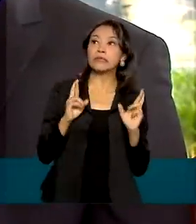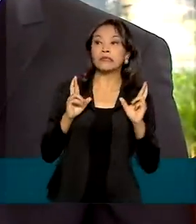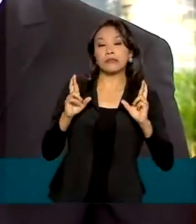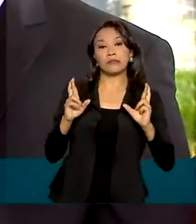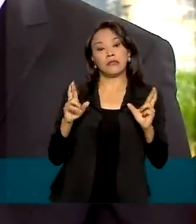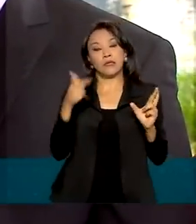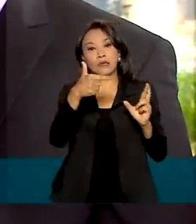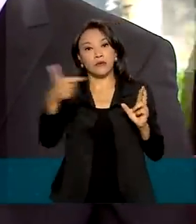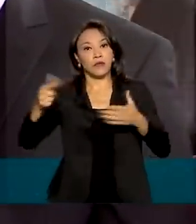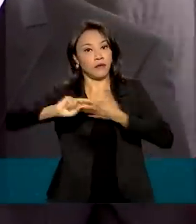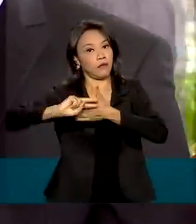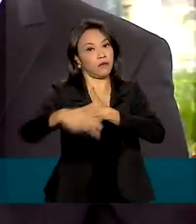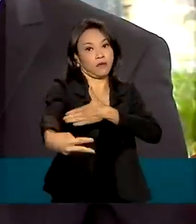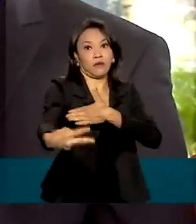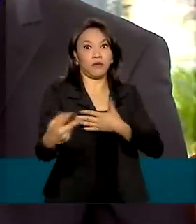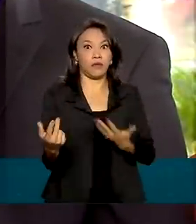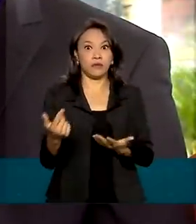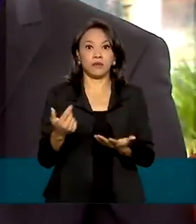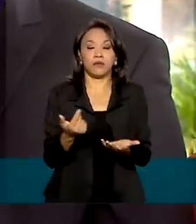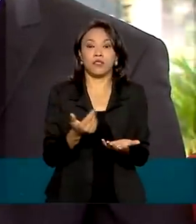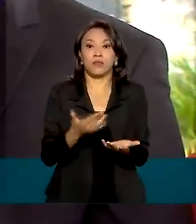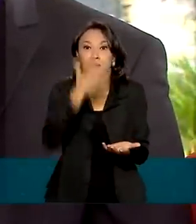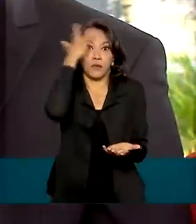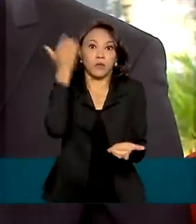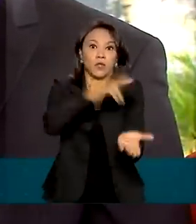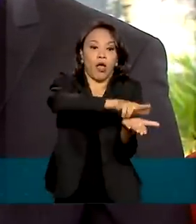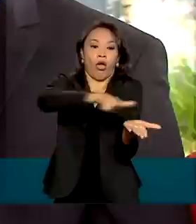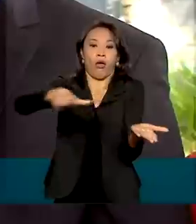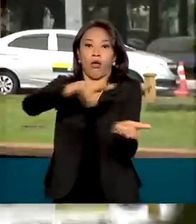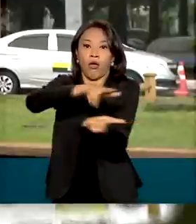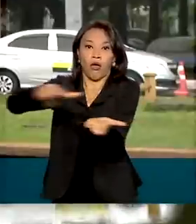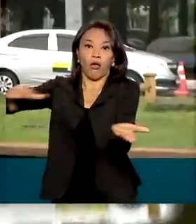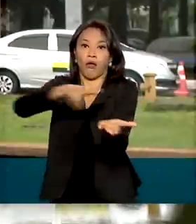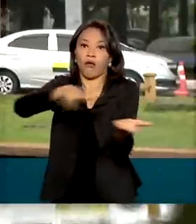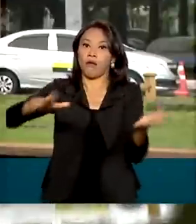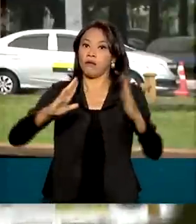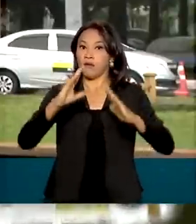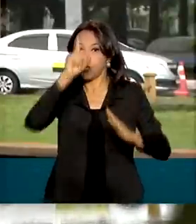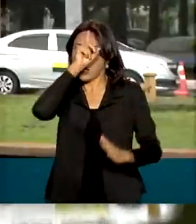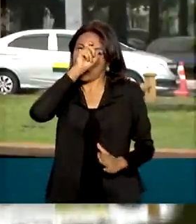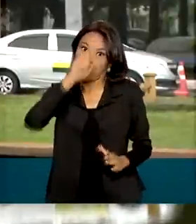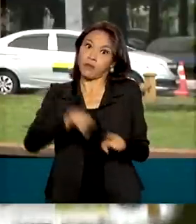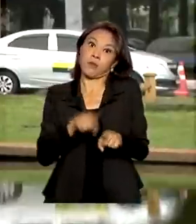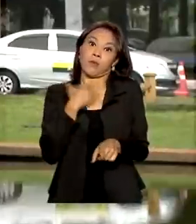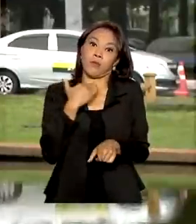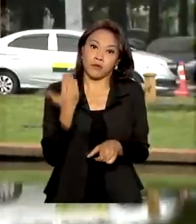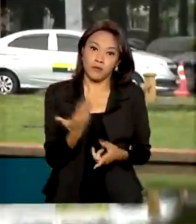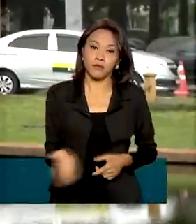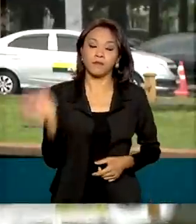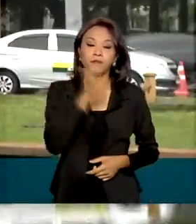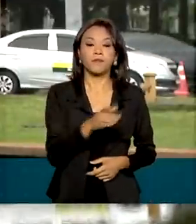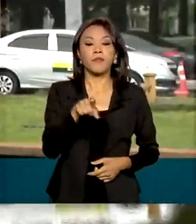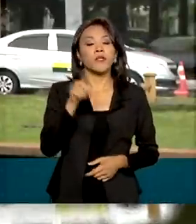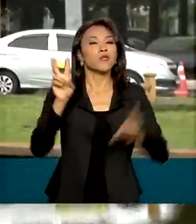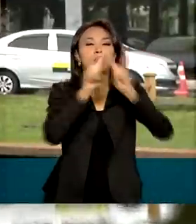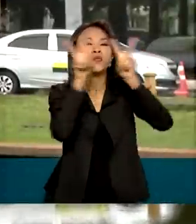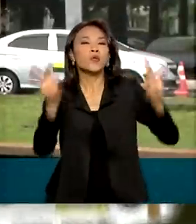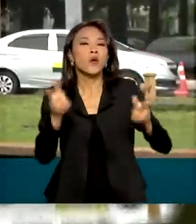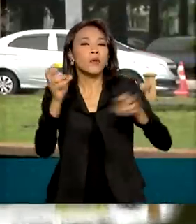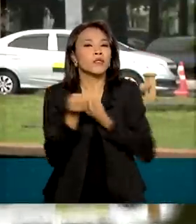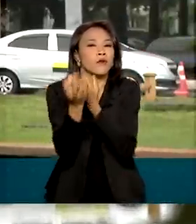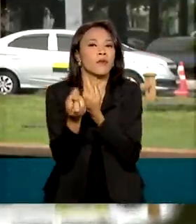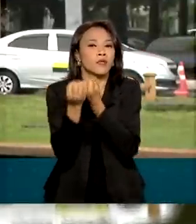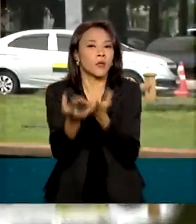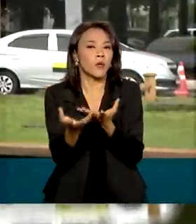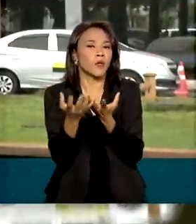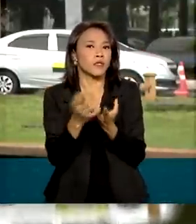um impacto em hospitalização e em óbitos. Sobre a disponibilidade de dados em relação ao número de